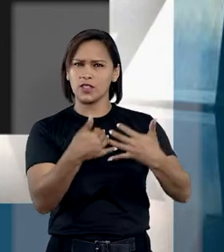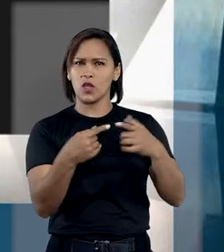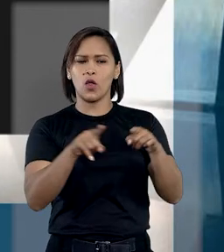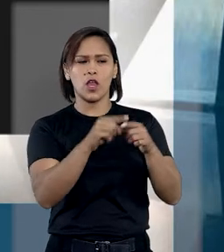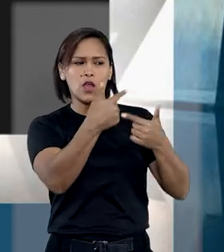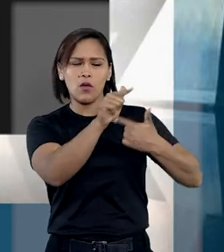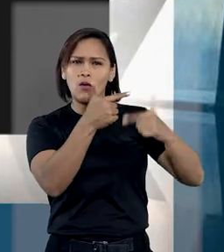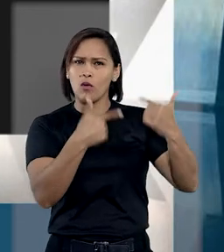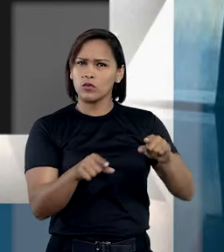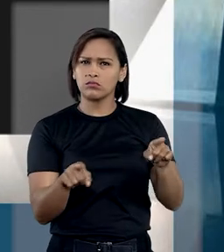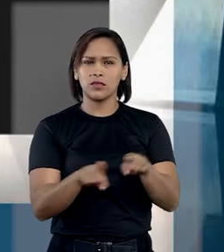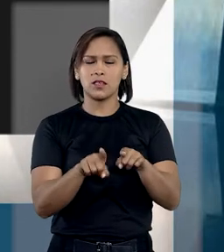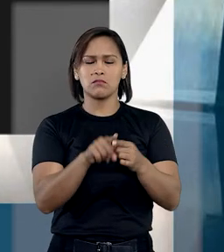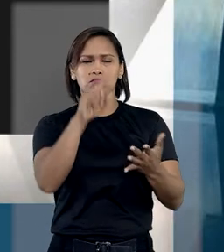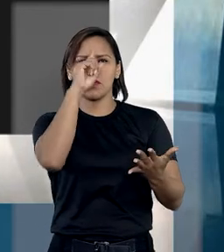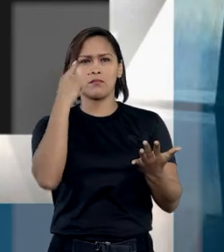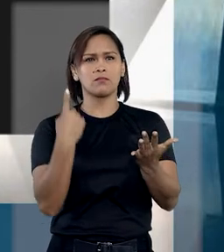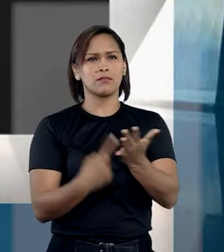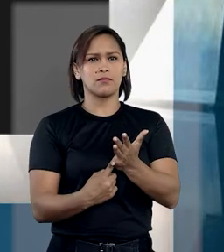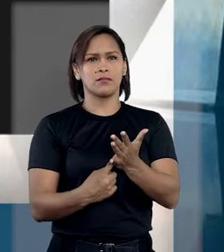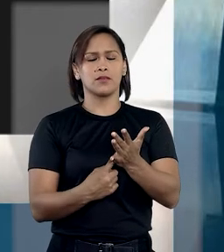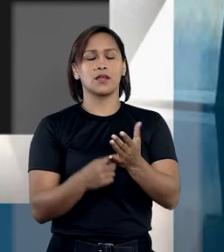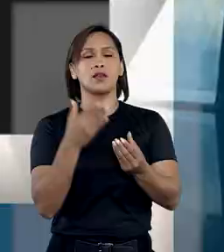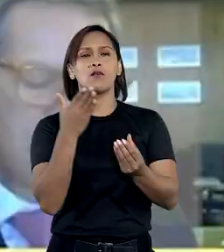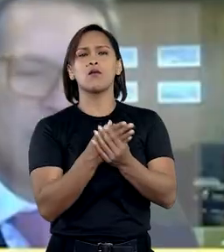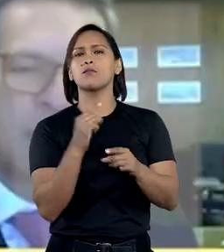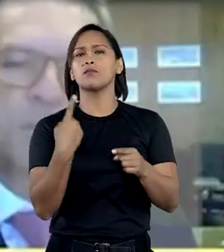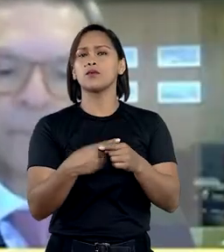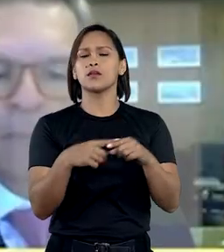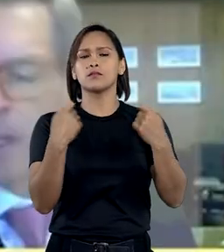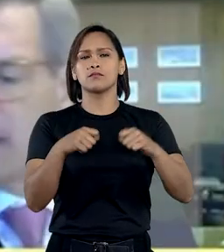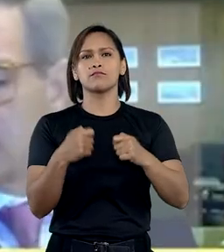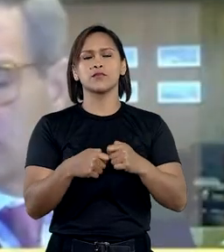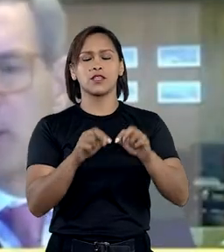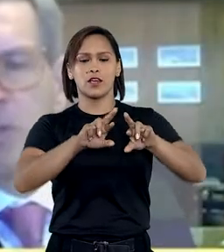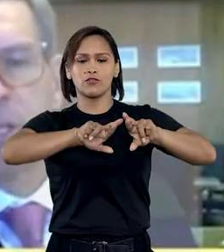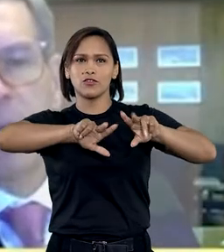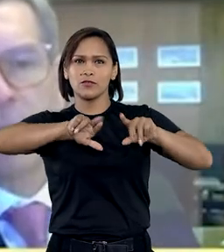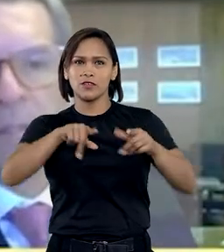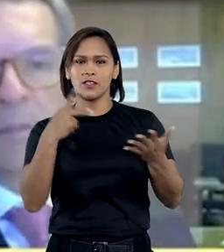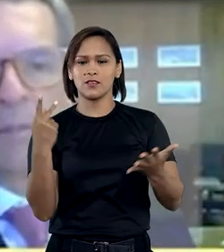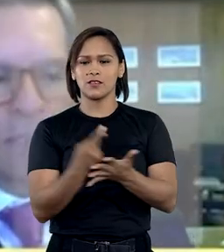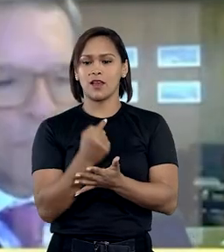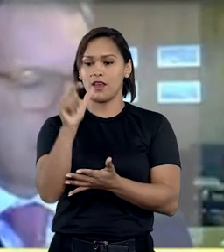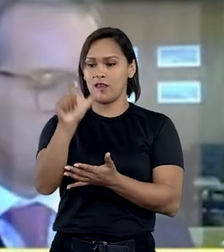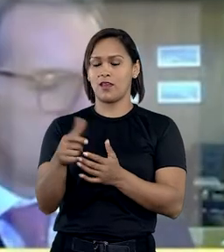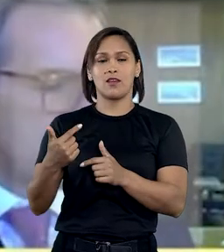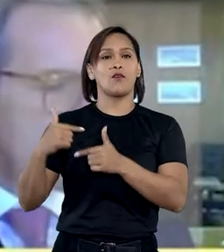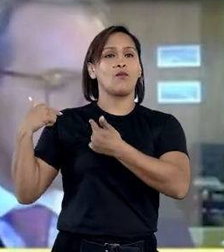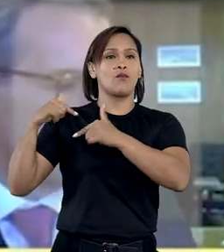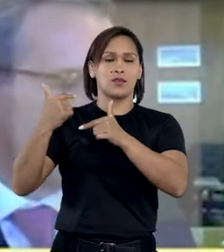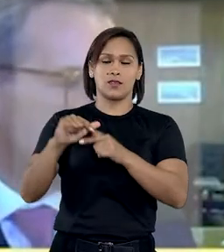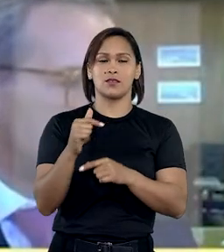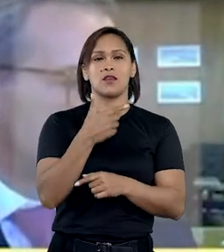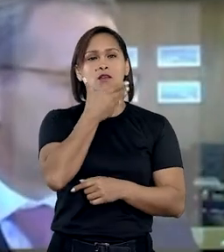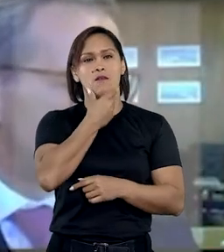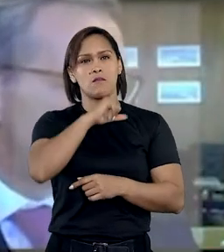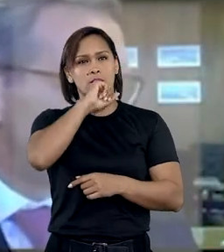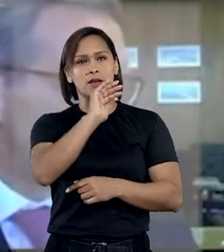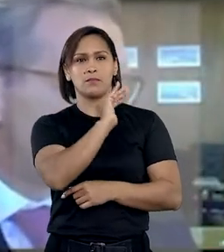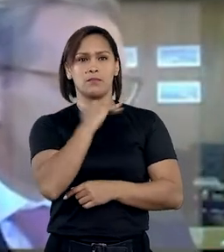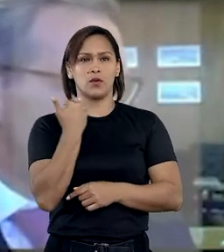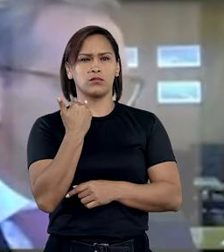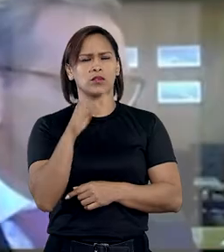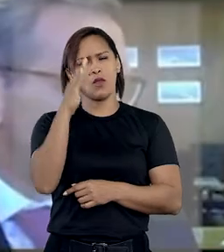outros pontos, que este precedente não se aplicaria ao caso, porque seria necessário distinguir a situação em que os ascendentes do pai pré